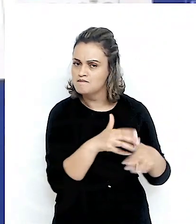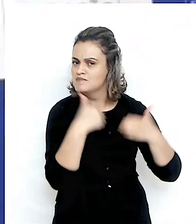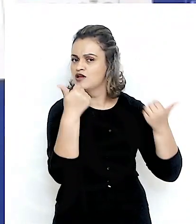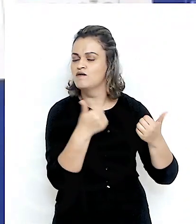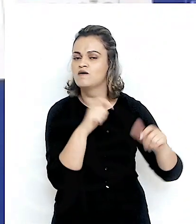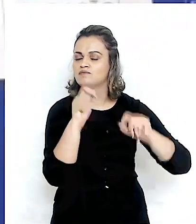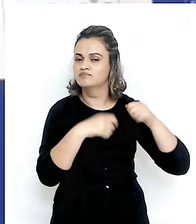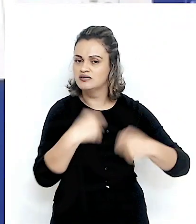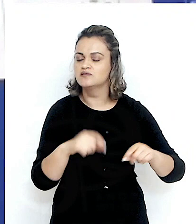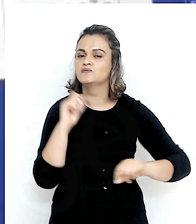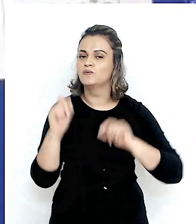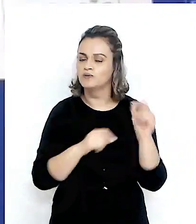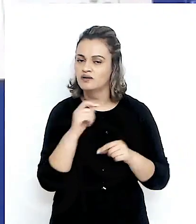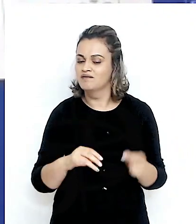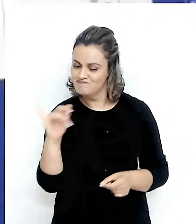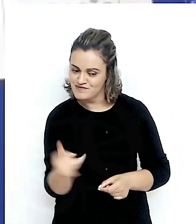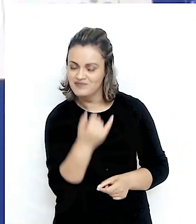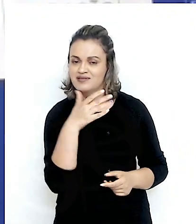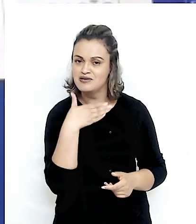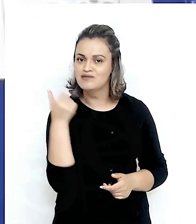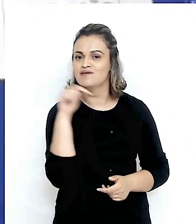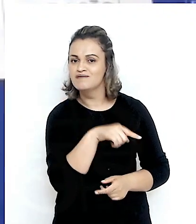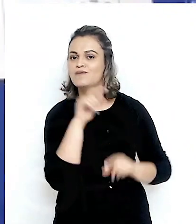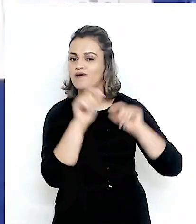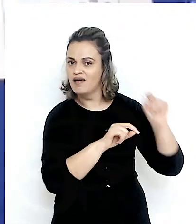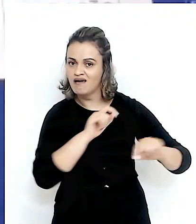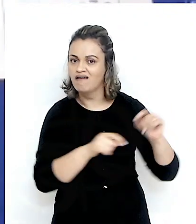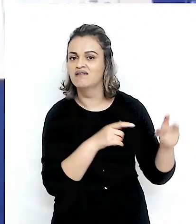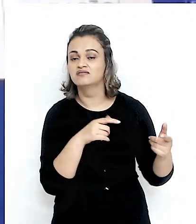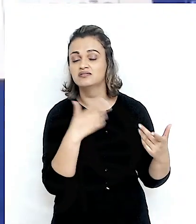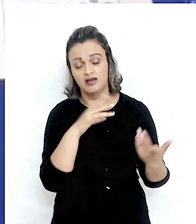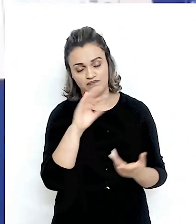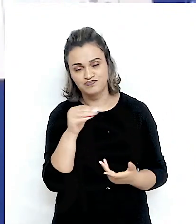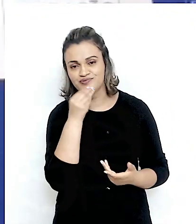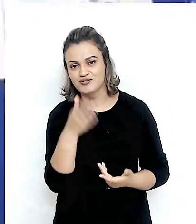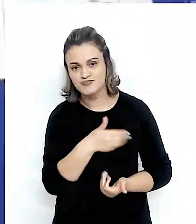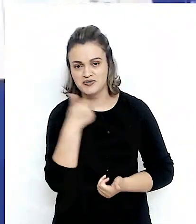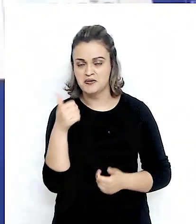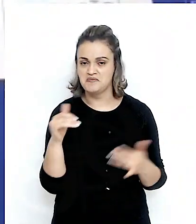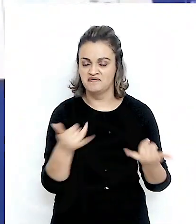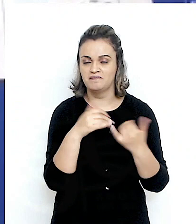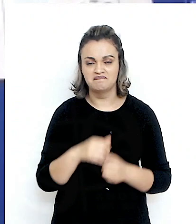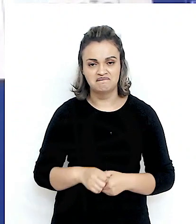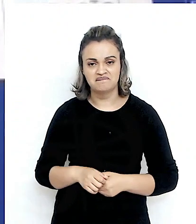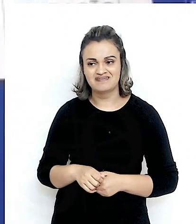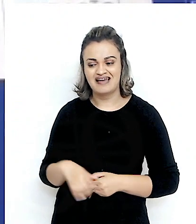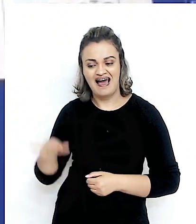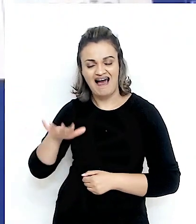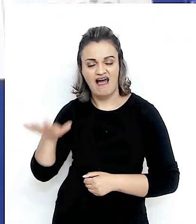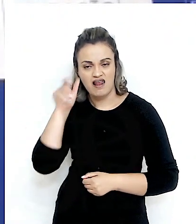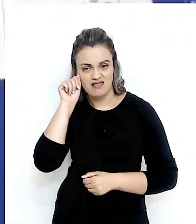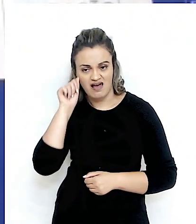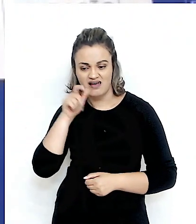estar explorando um pouco melhor essas oportunidades, né, a Ásia Pacífica é uma área, assim, de